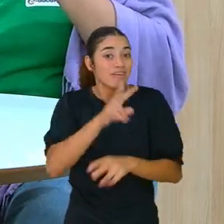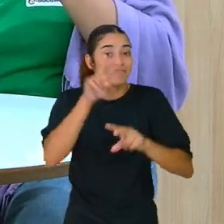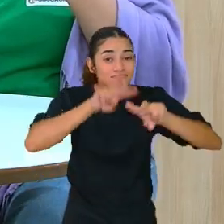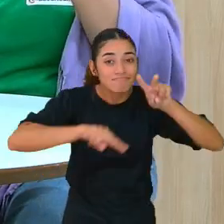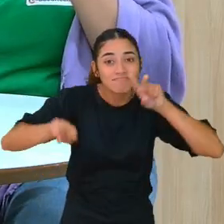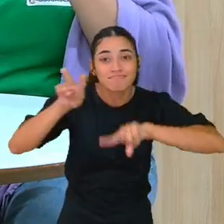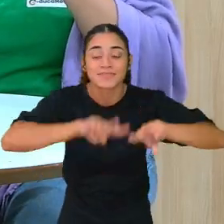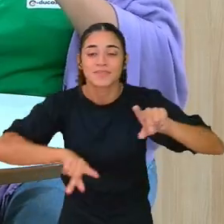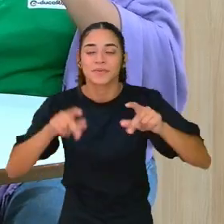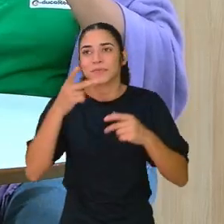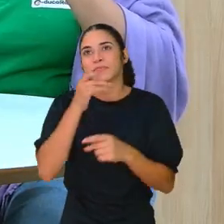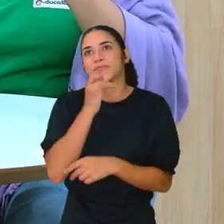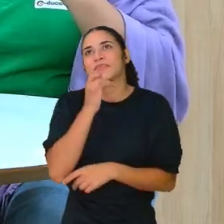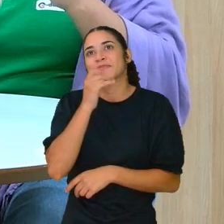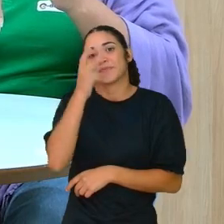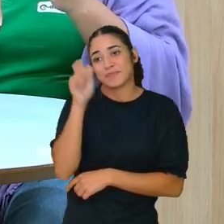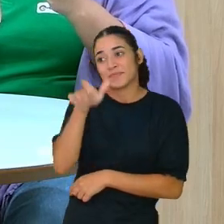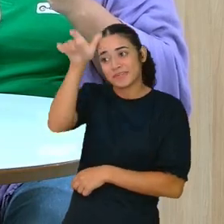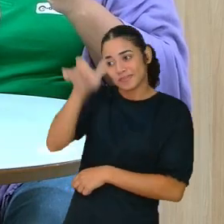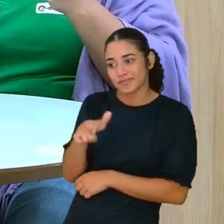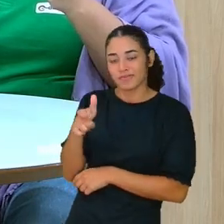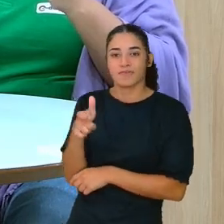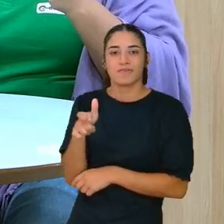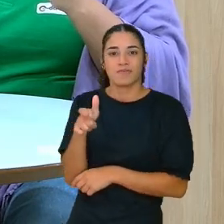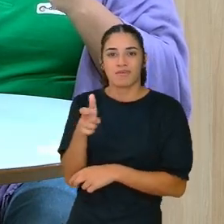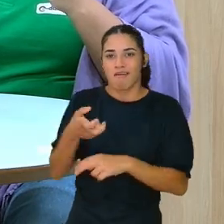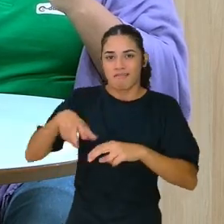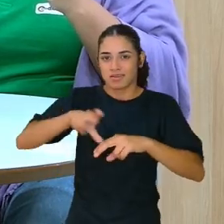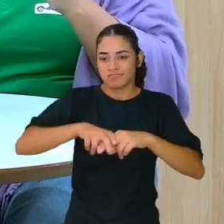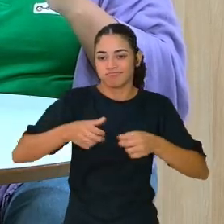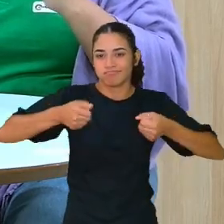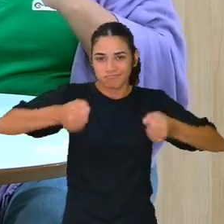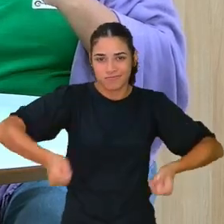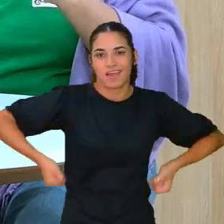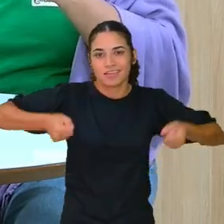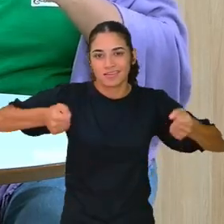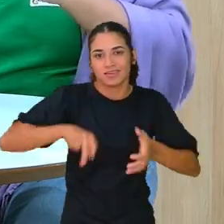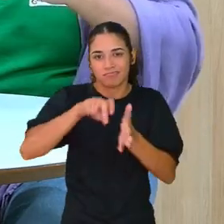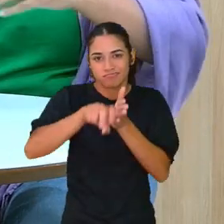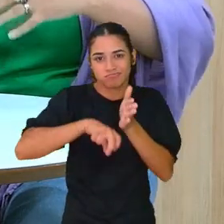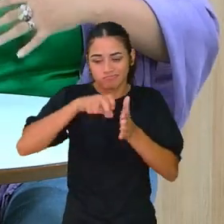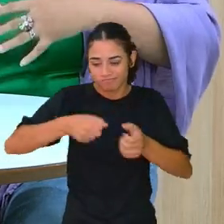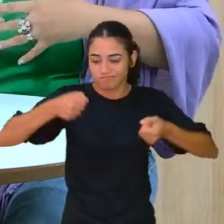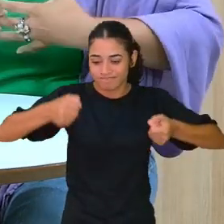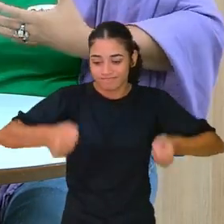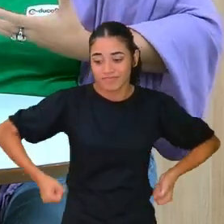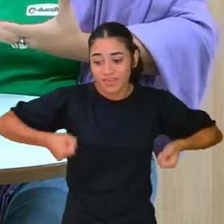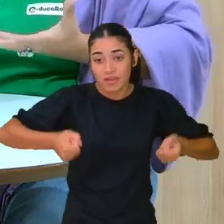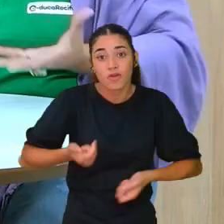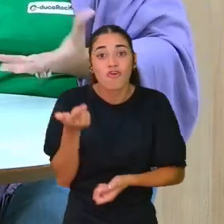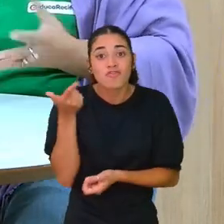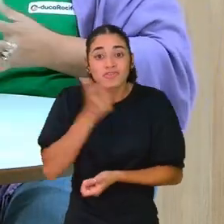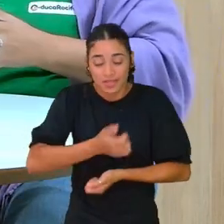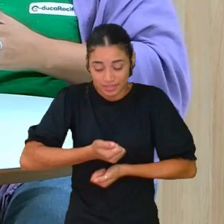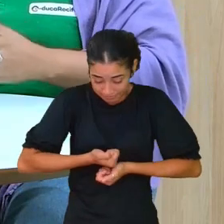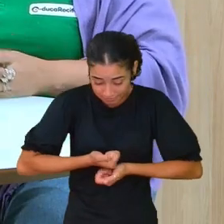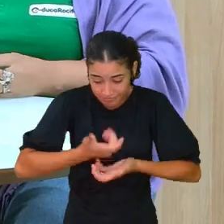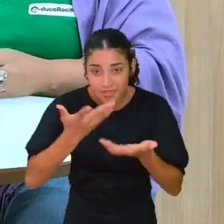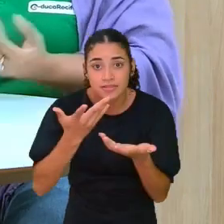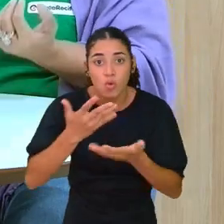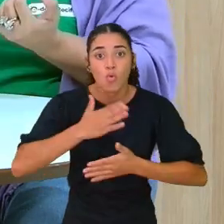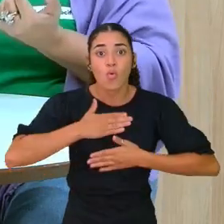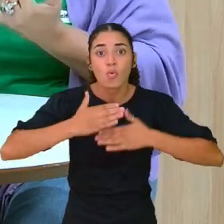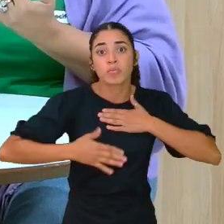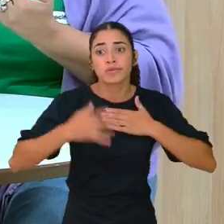quanto uma pessoa que está na cadeira, na cadeira de rodas, né? Eles conseguem expressar através do